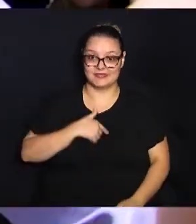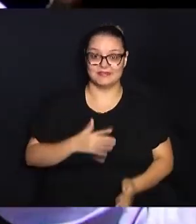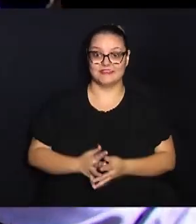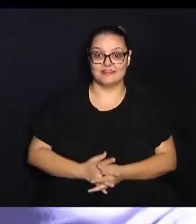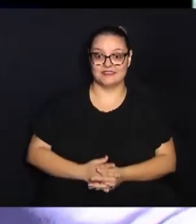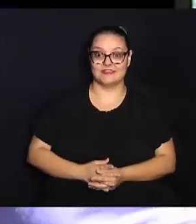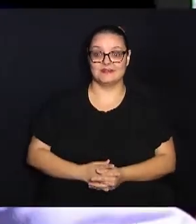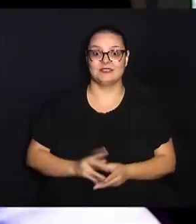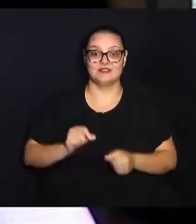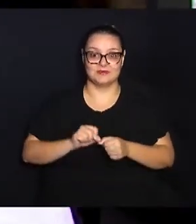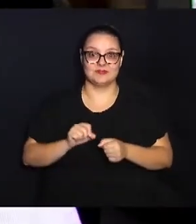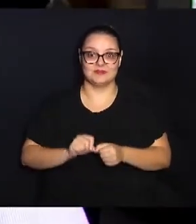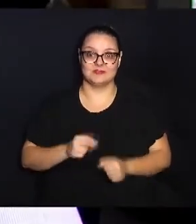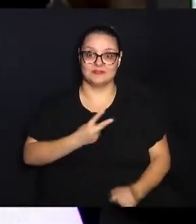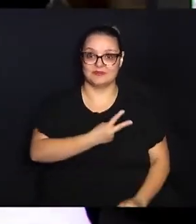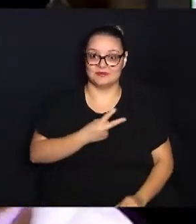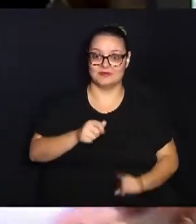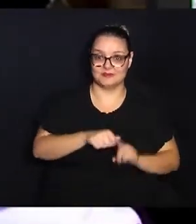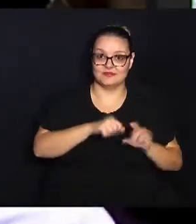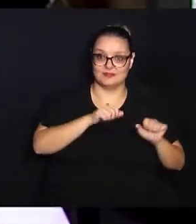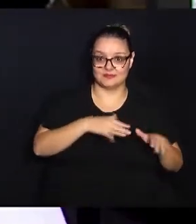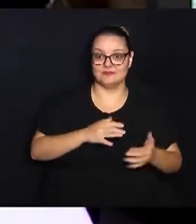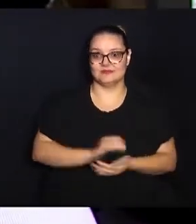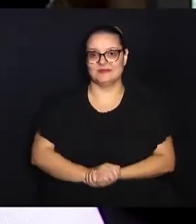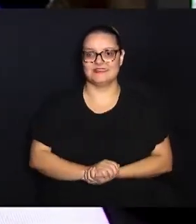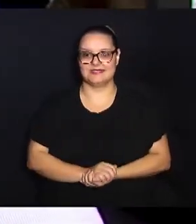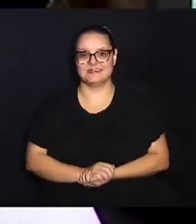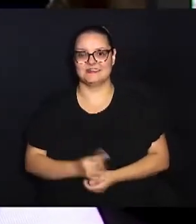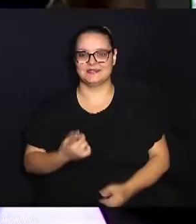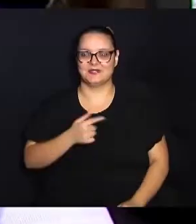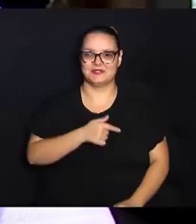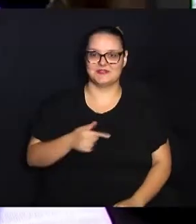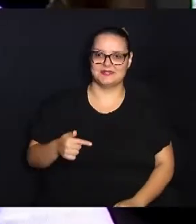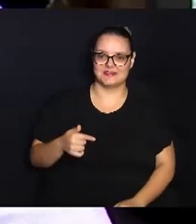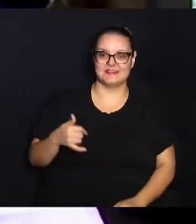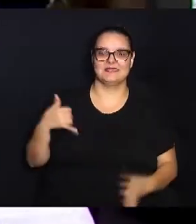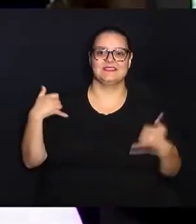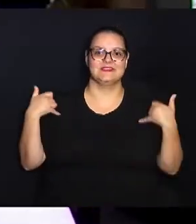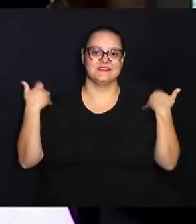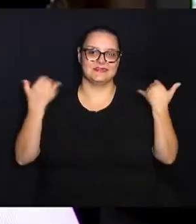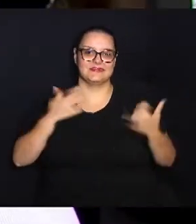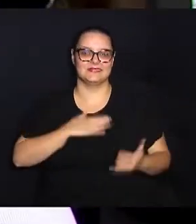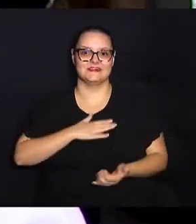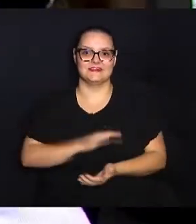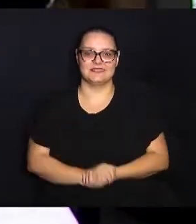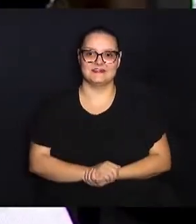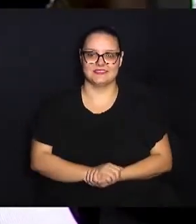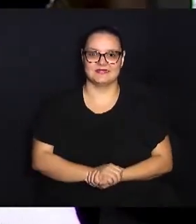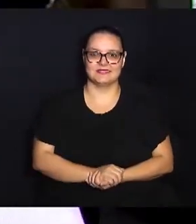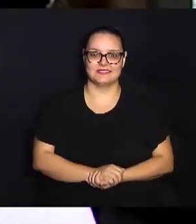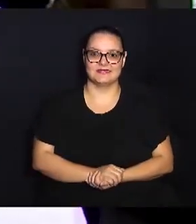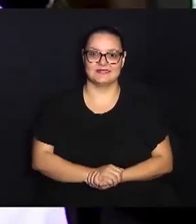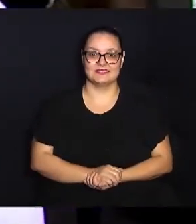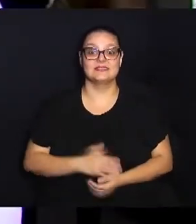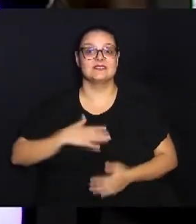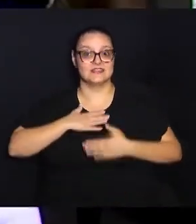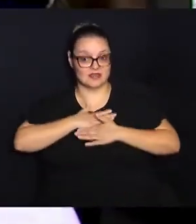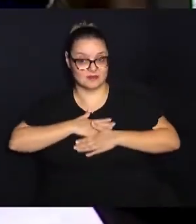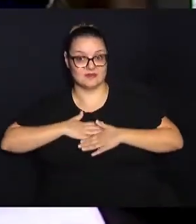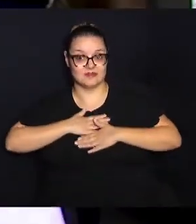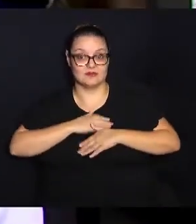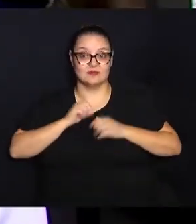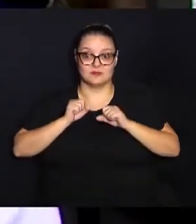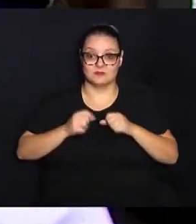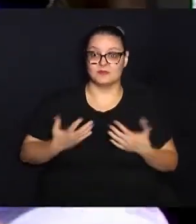Eu fiz agora em 22 de setembro, então estou há uma semana do meu aniversário. É gostoso a gente poder,